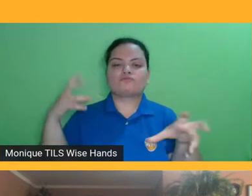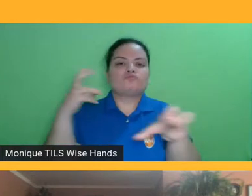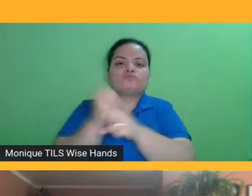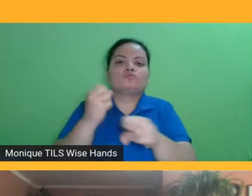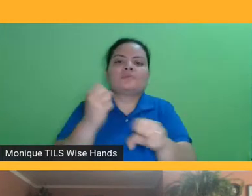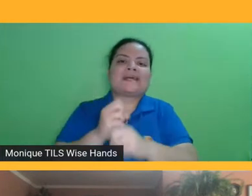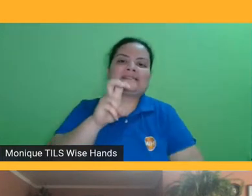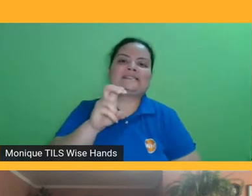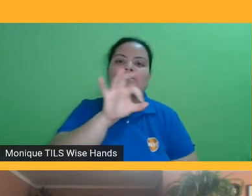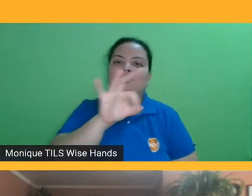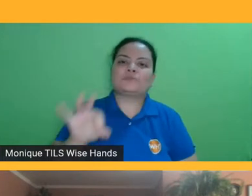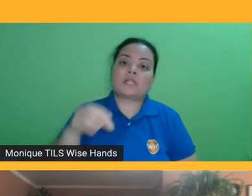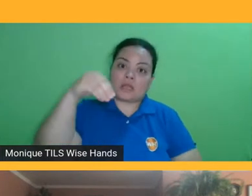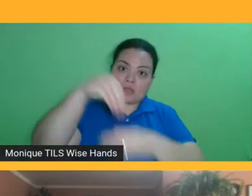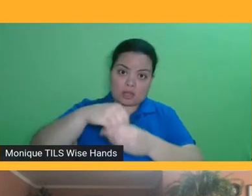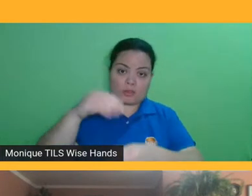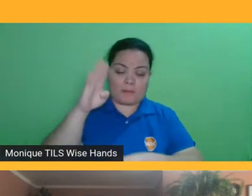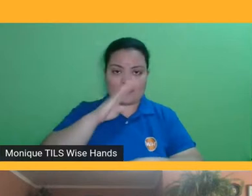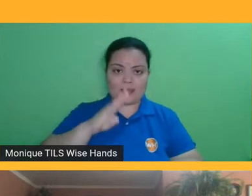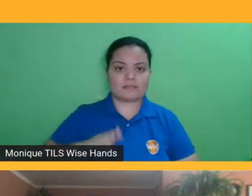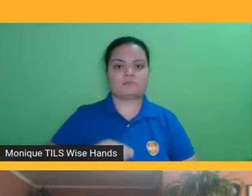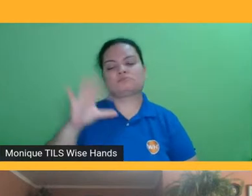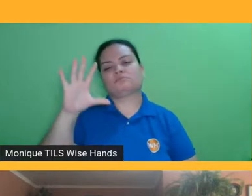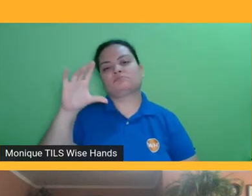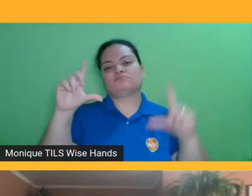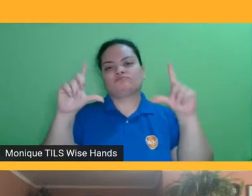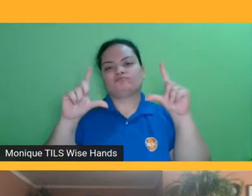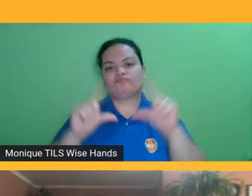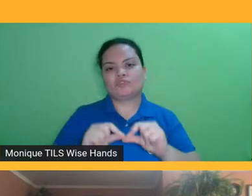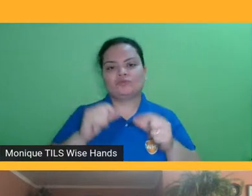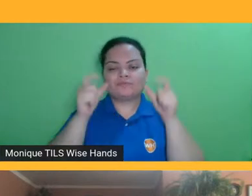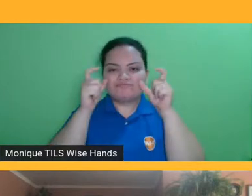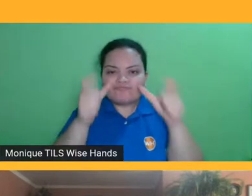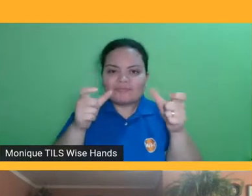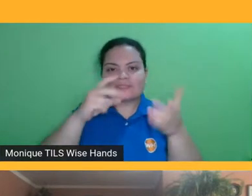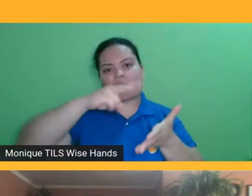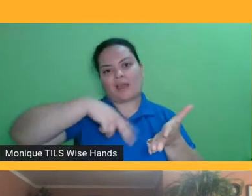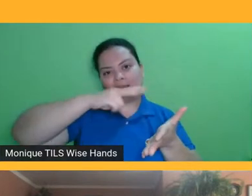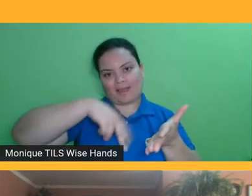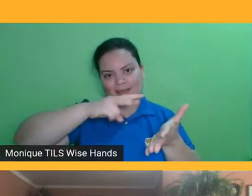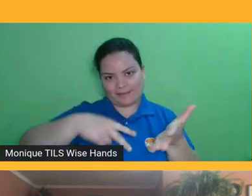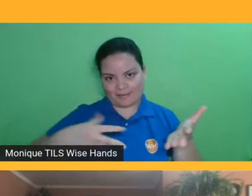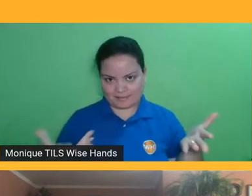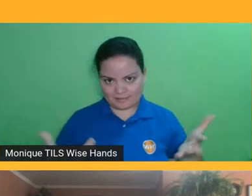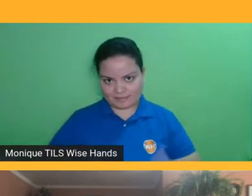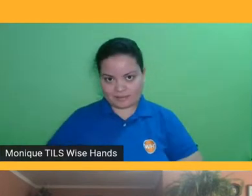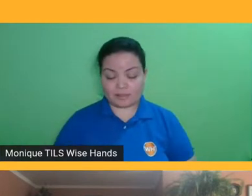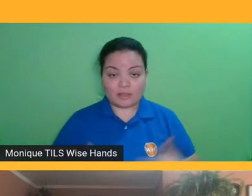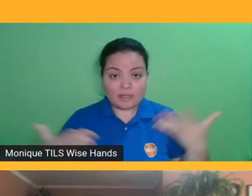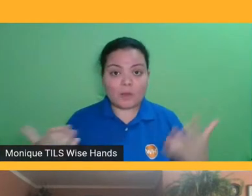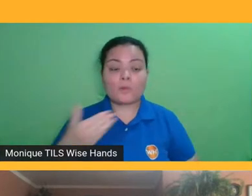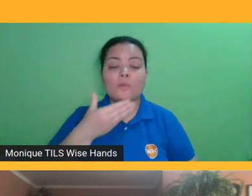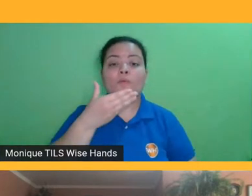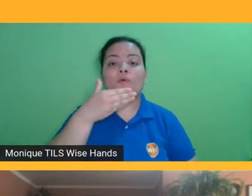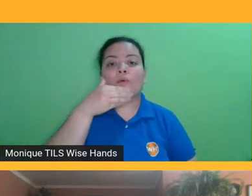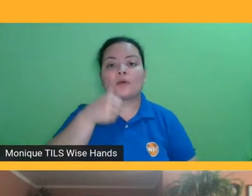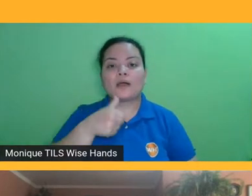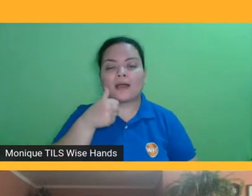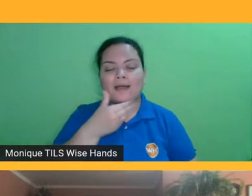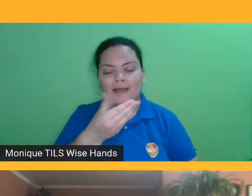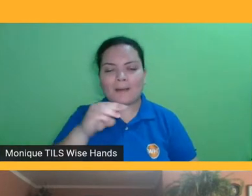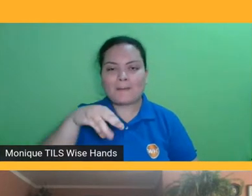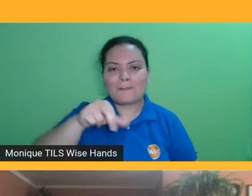leitores no Brasil. E a Marina no finalzinho da fala dela disse o quanto que